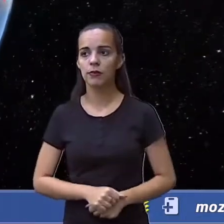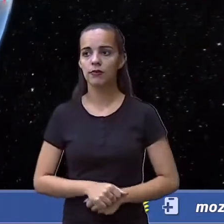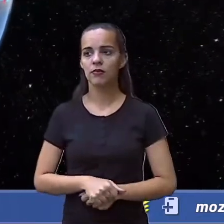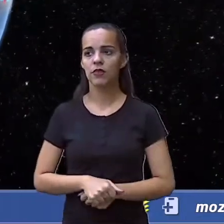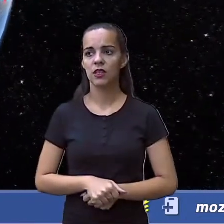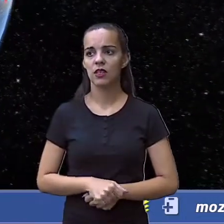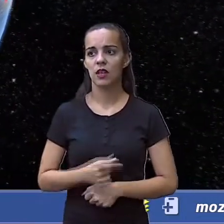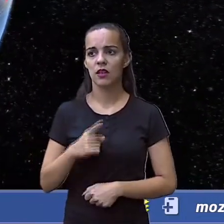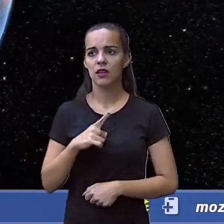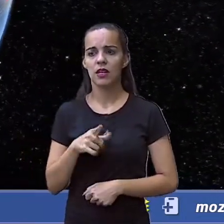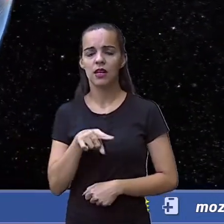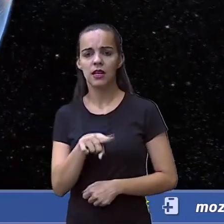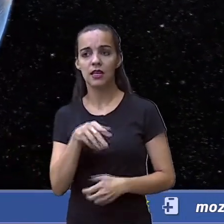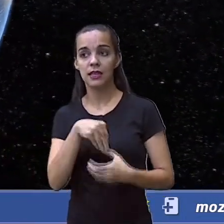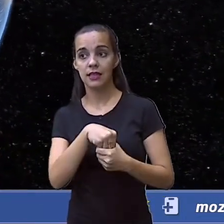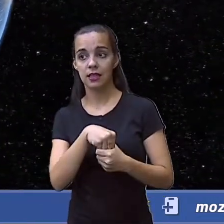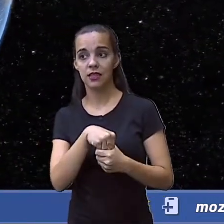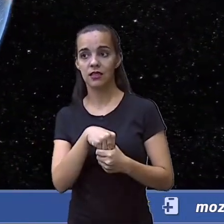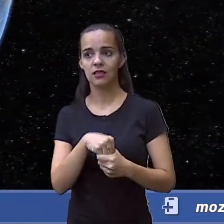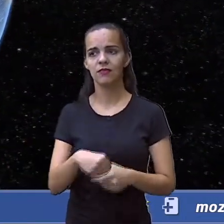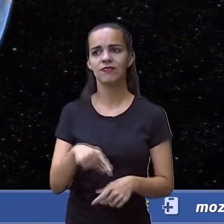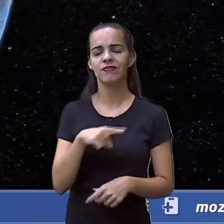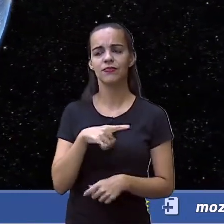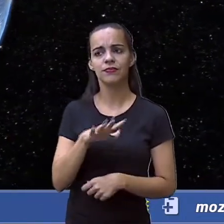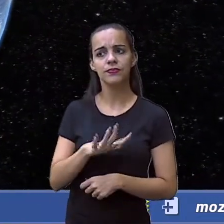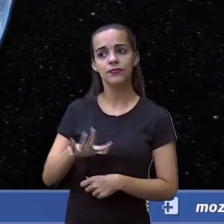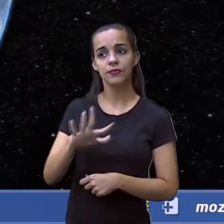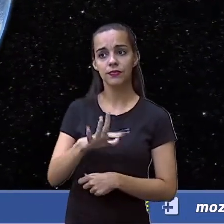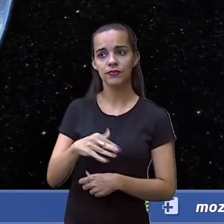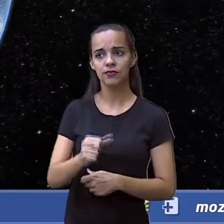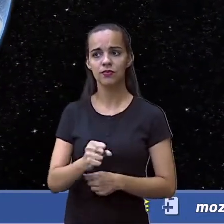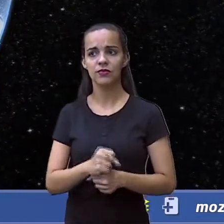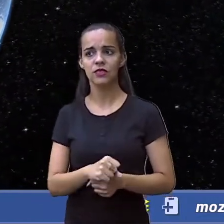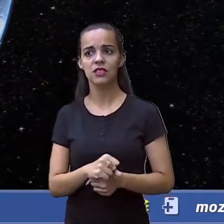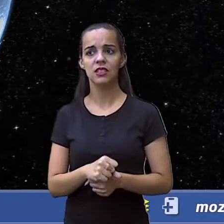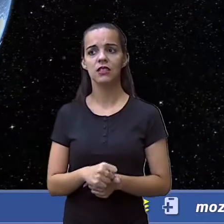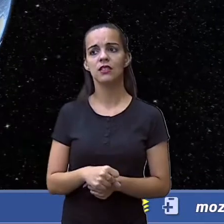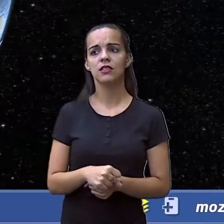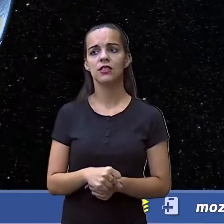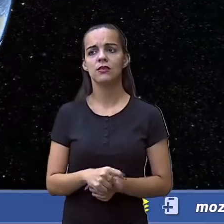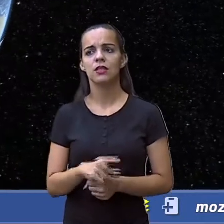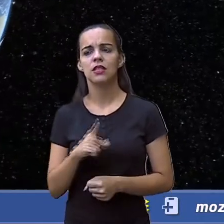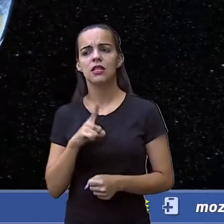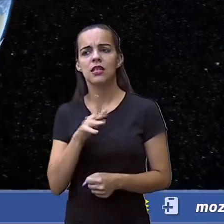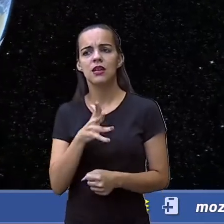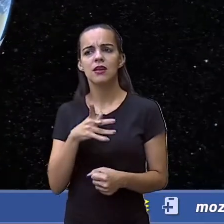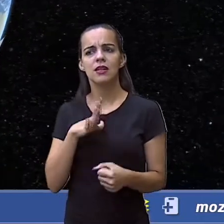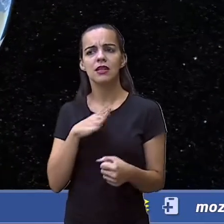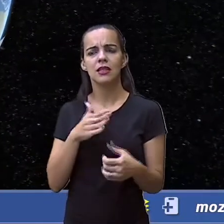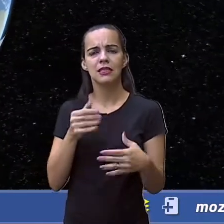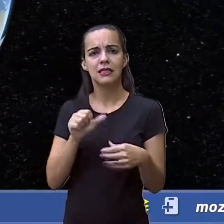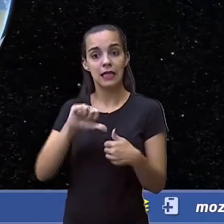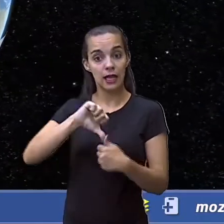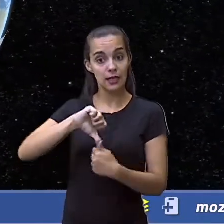E aí, essa instabilidade nesse ístimo da América Central é